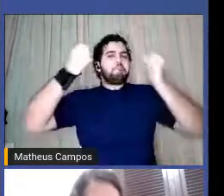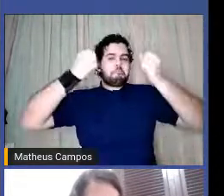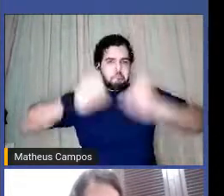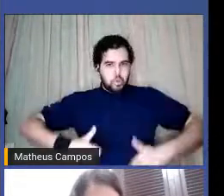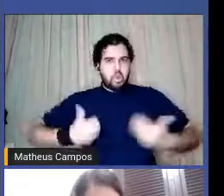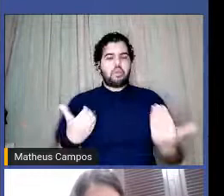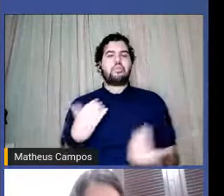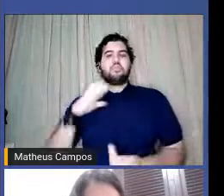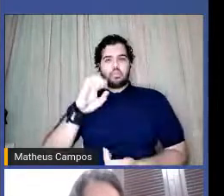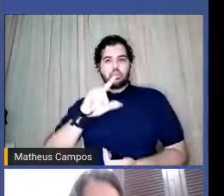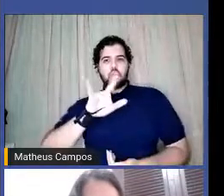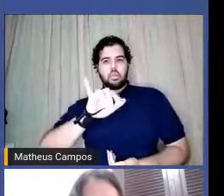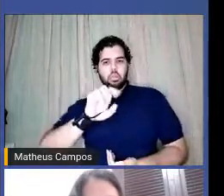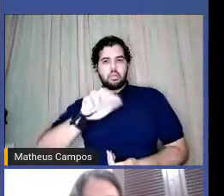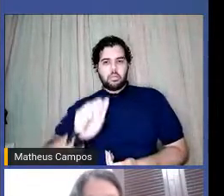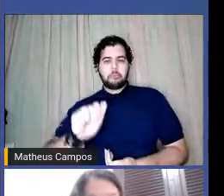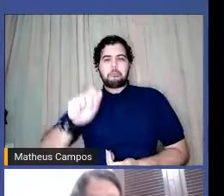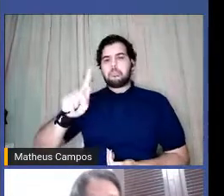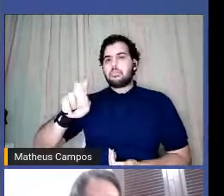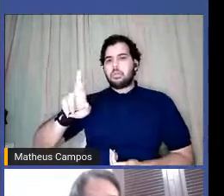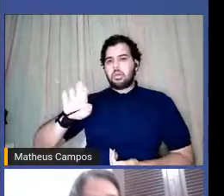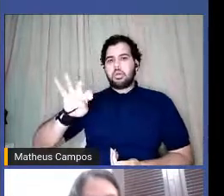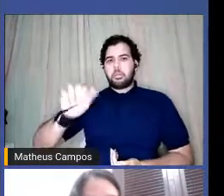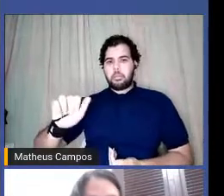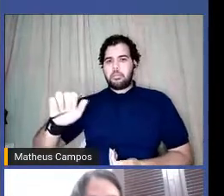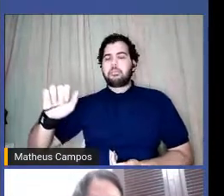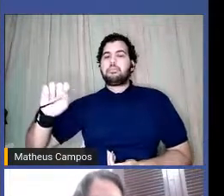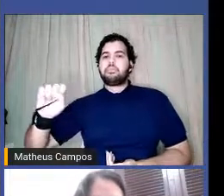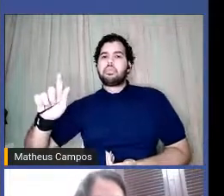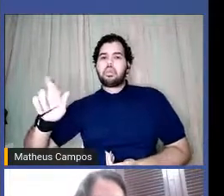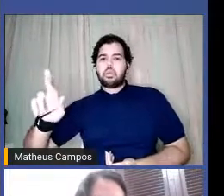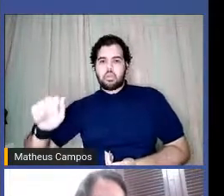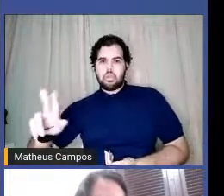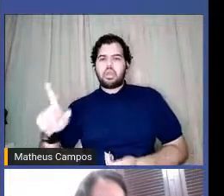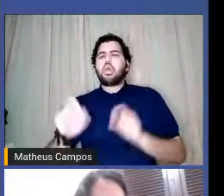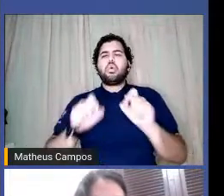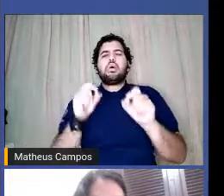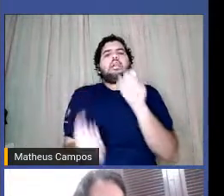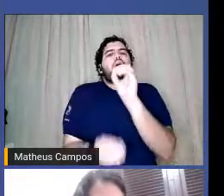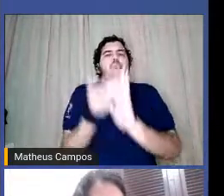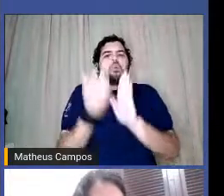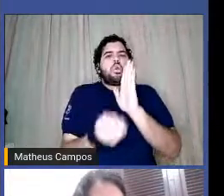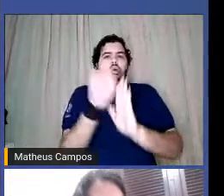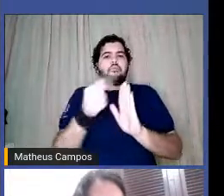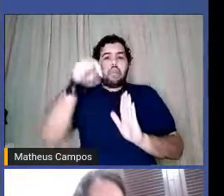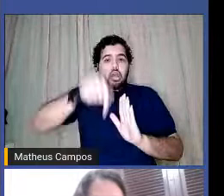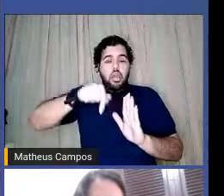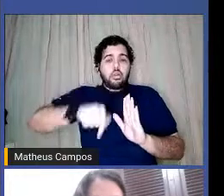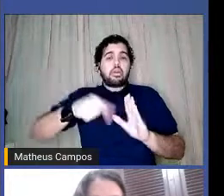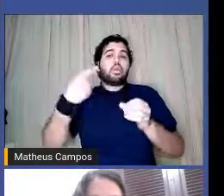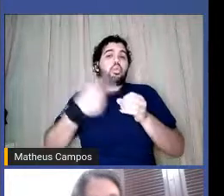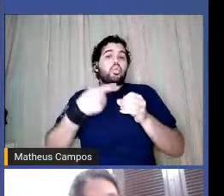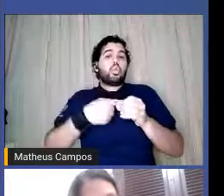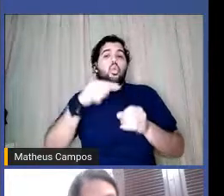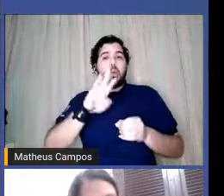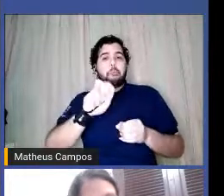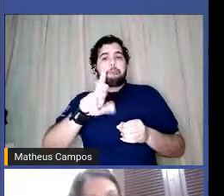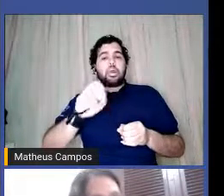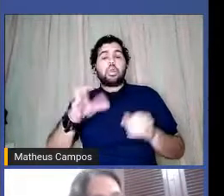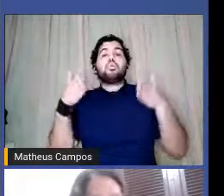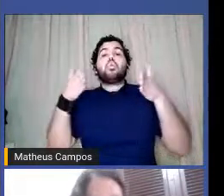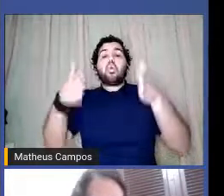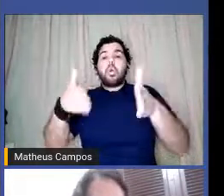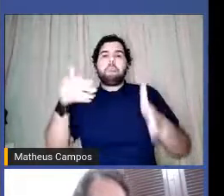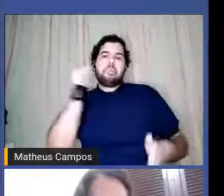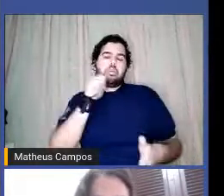coletiva Pretarau, é um sarau feito por mulheres e para mulheres no bairro Barroso. Só que a